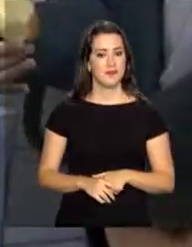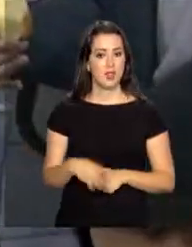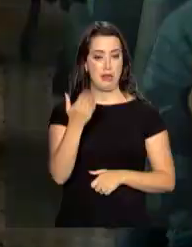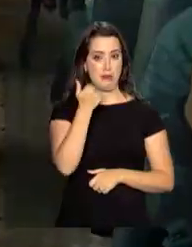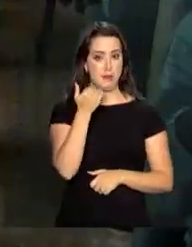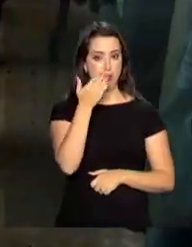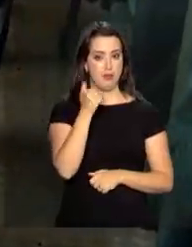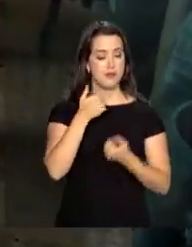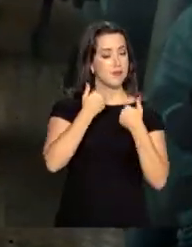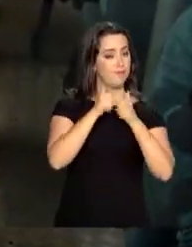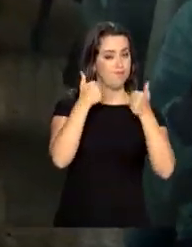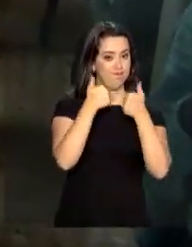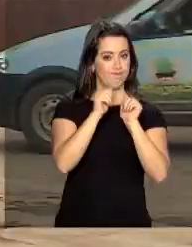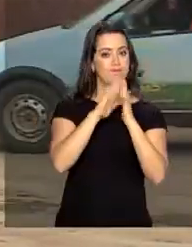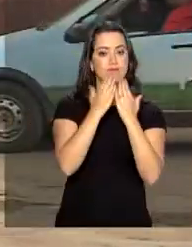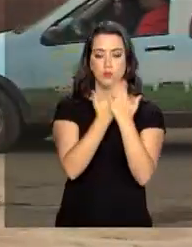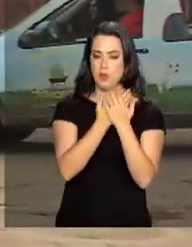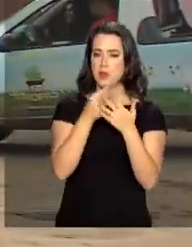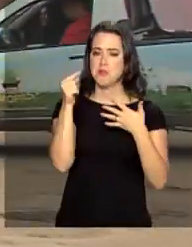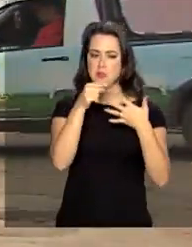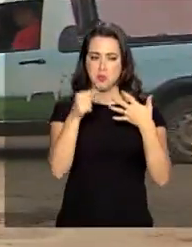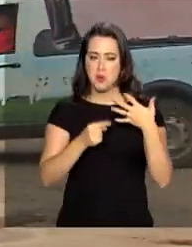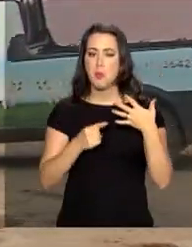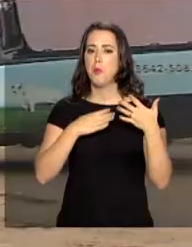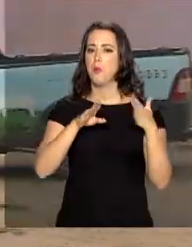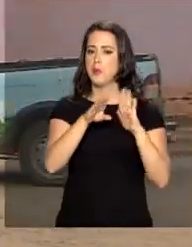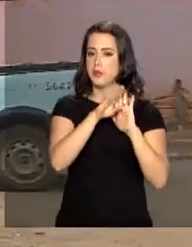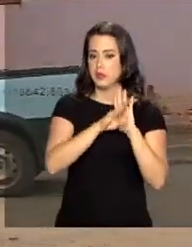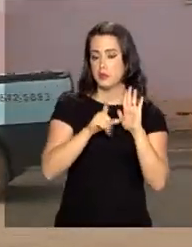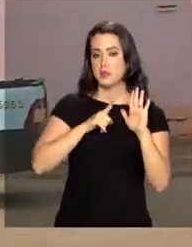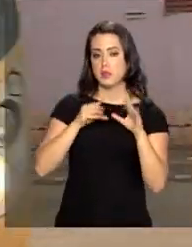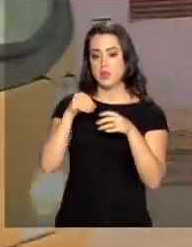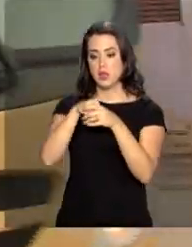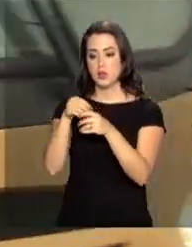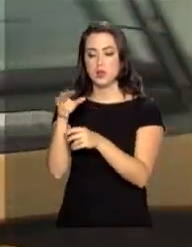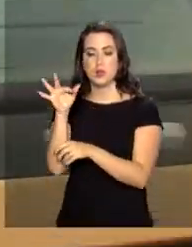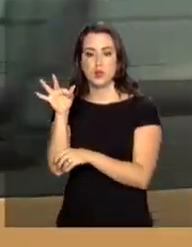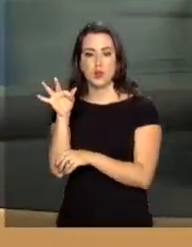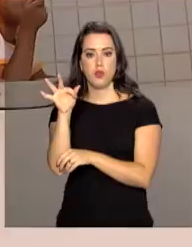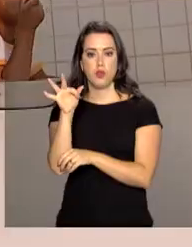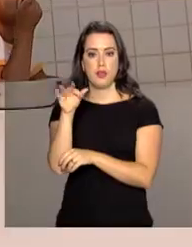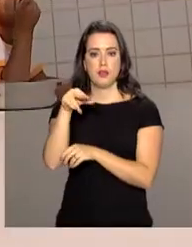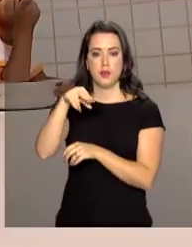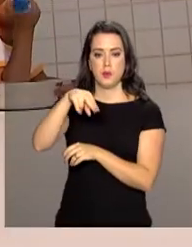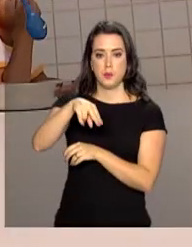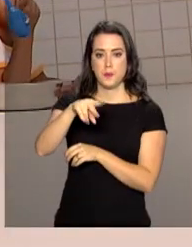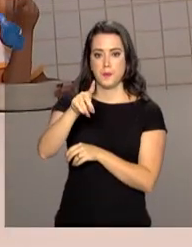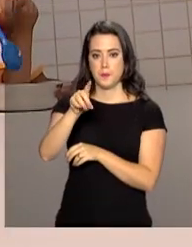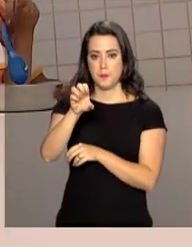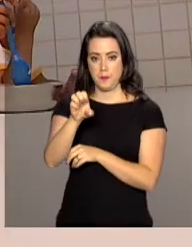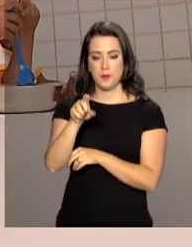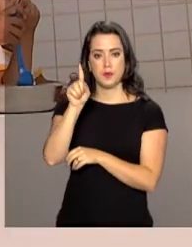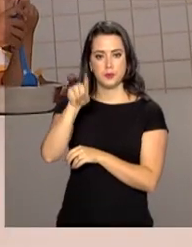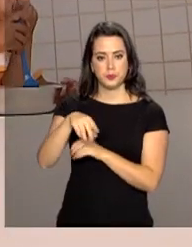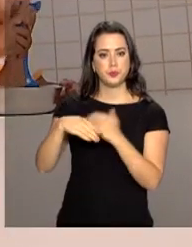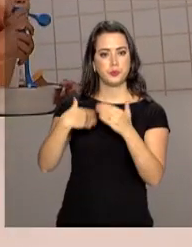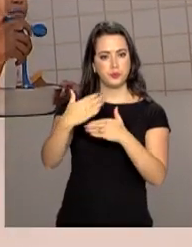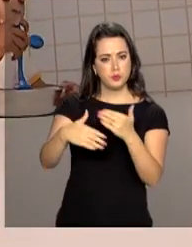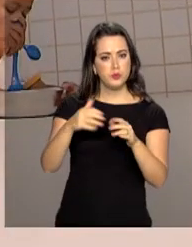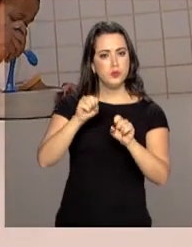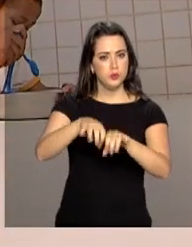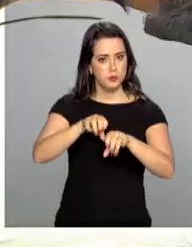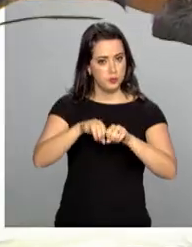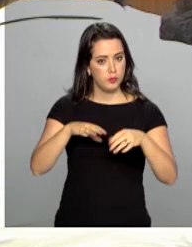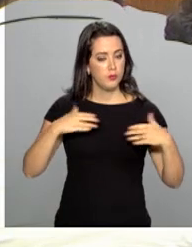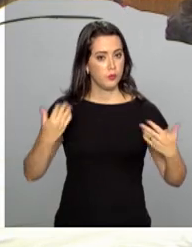Alimentação e transporte escolar são alguns dos programas realizados com recursos do FNDE, o Fundo Nacional de Desenvolvimento da